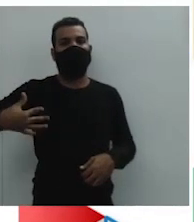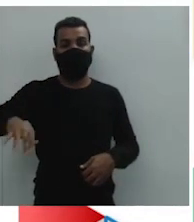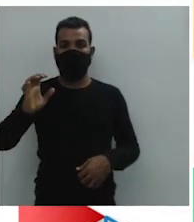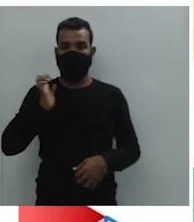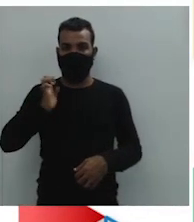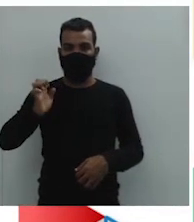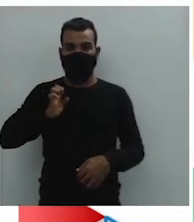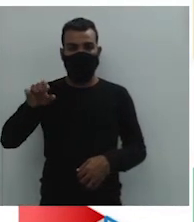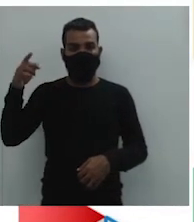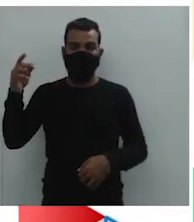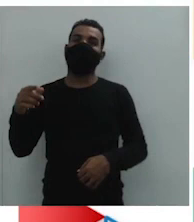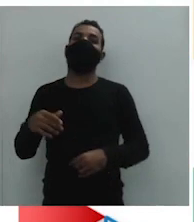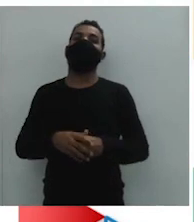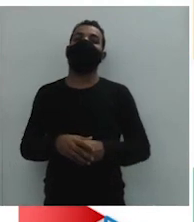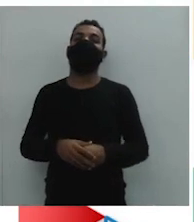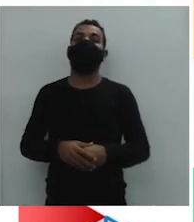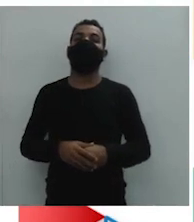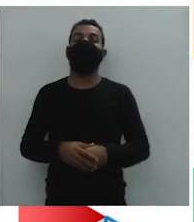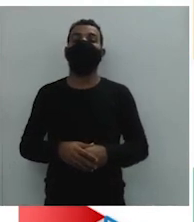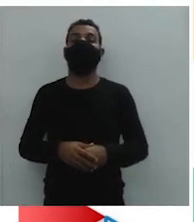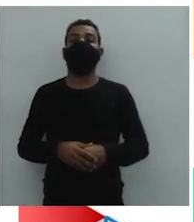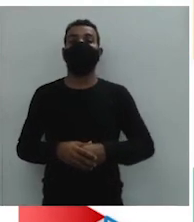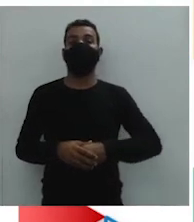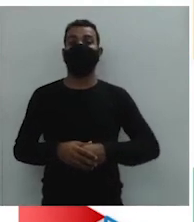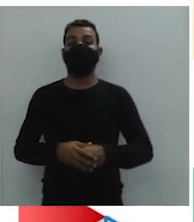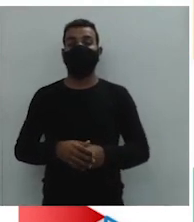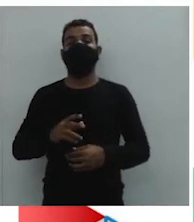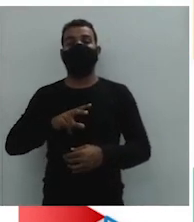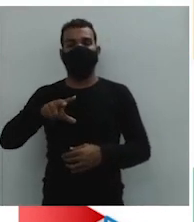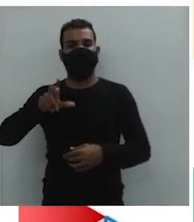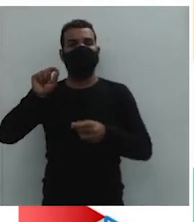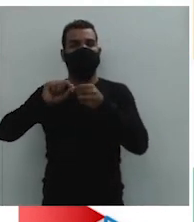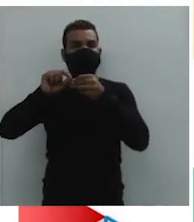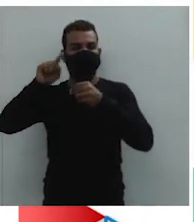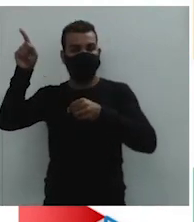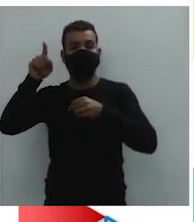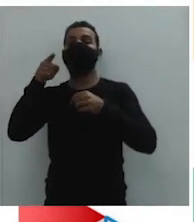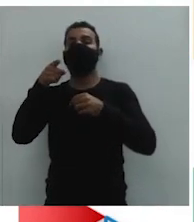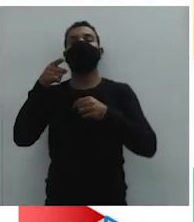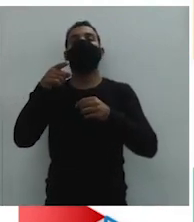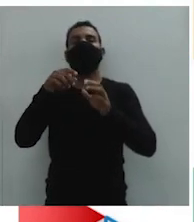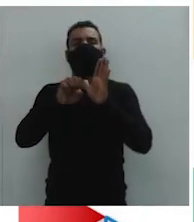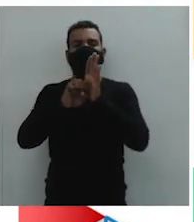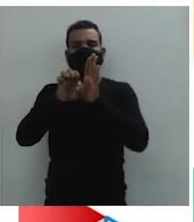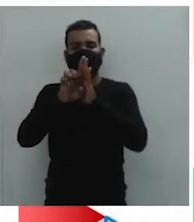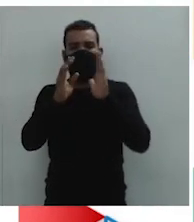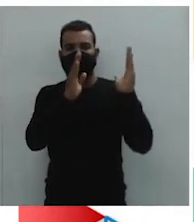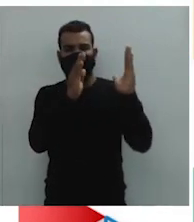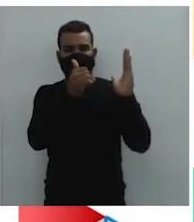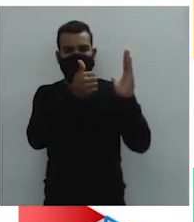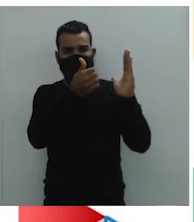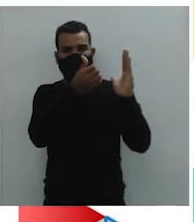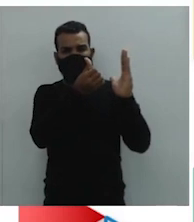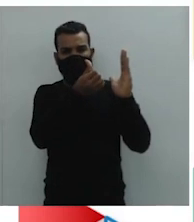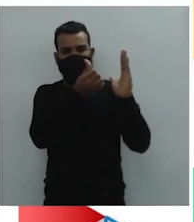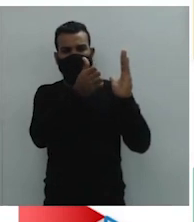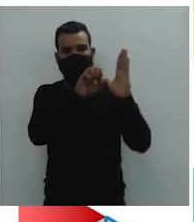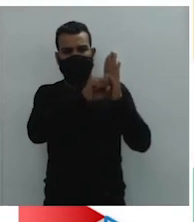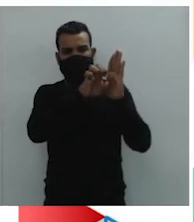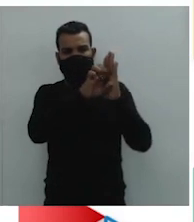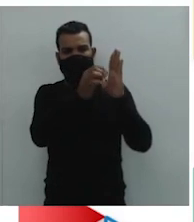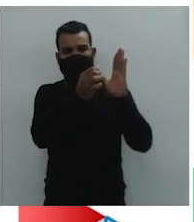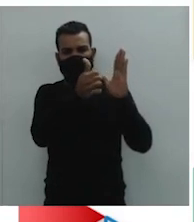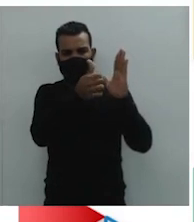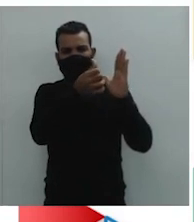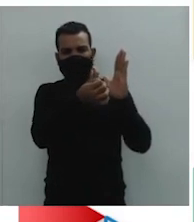ilhas no Atlântico, certo? E durante o século XVI e XVII, né? Que foi entre os anos de 1500 e 1600,